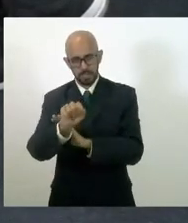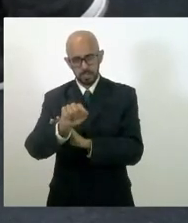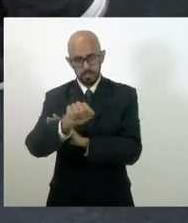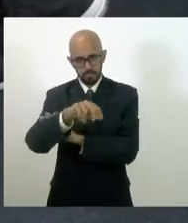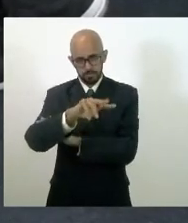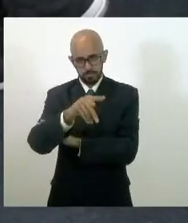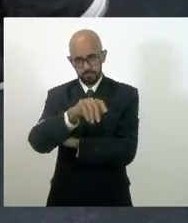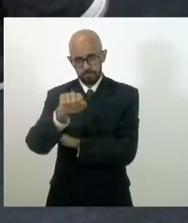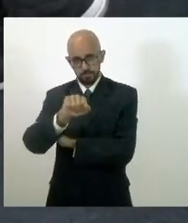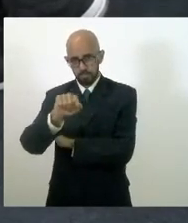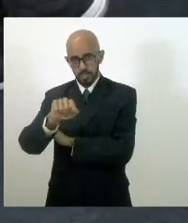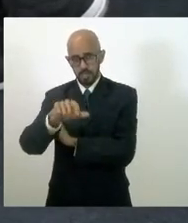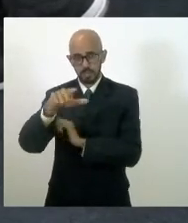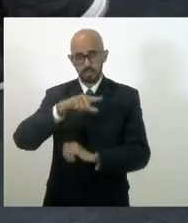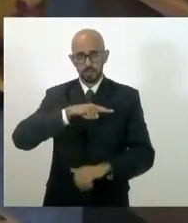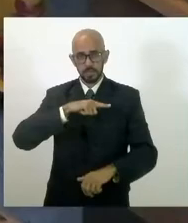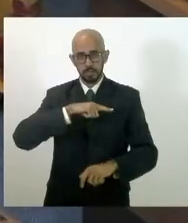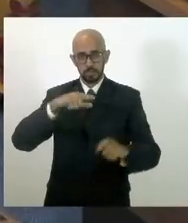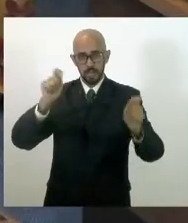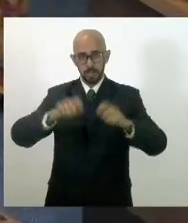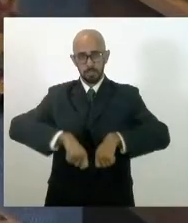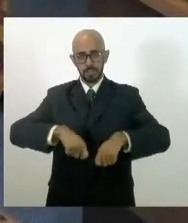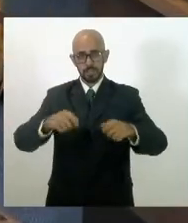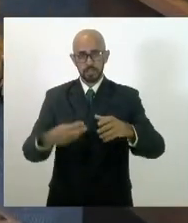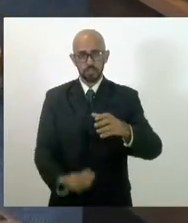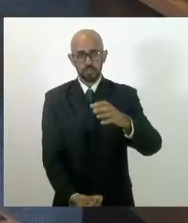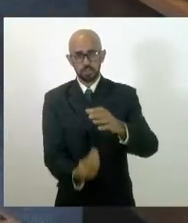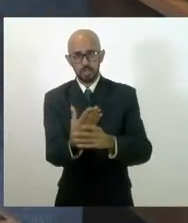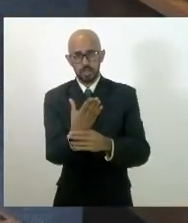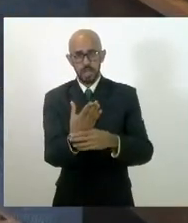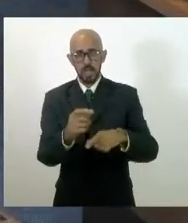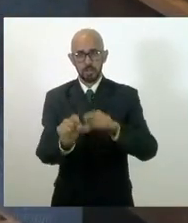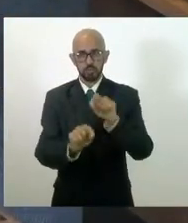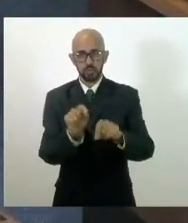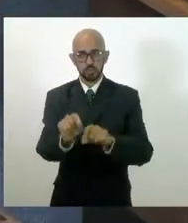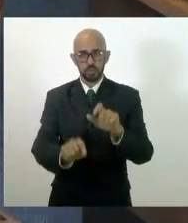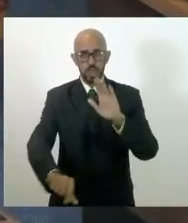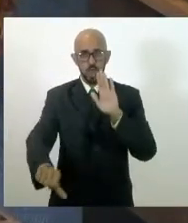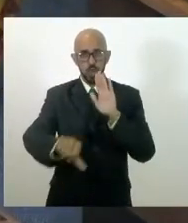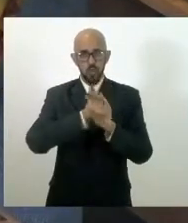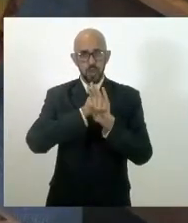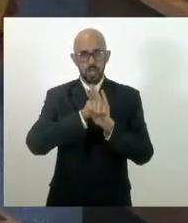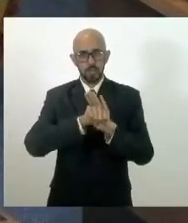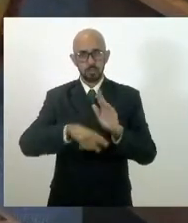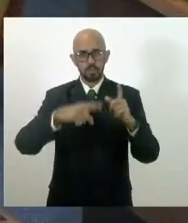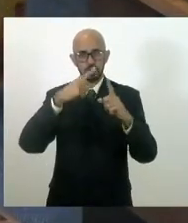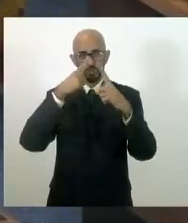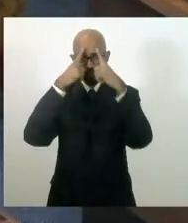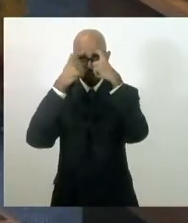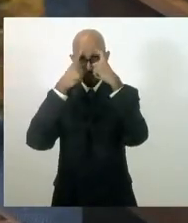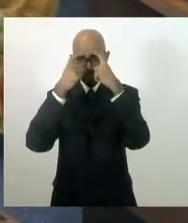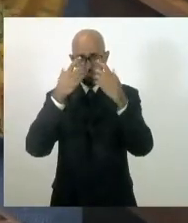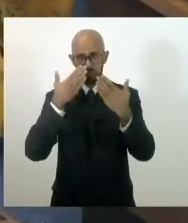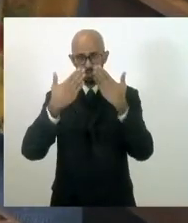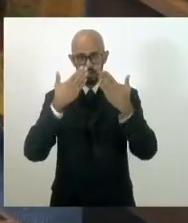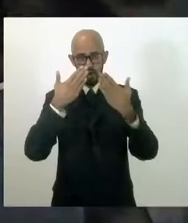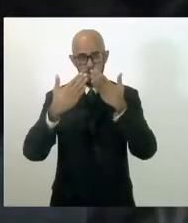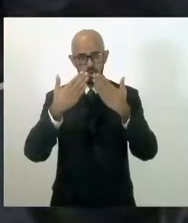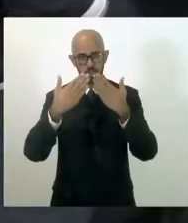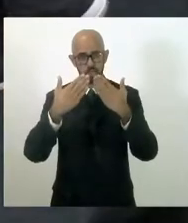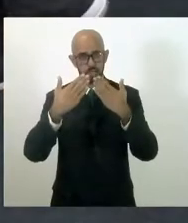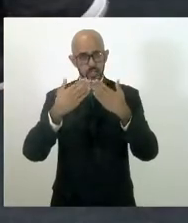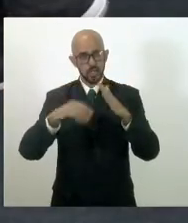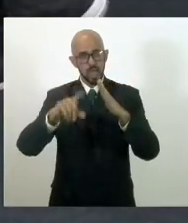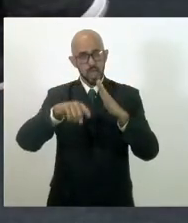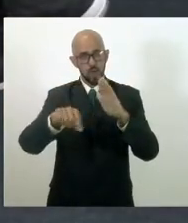possibilidade de ter estabelecido o crime de violência psicológica, que é o crime que não